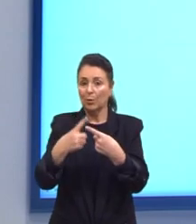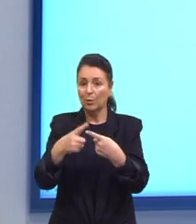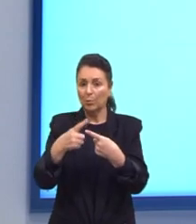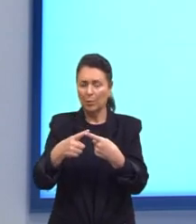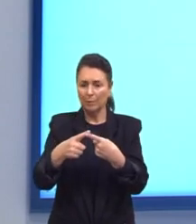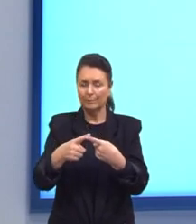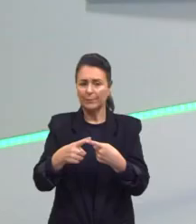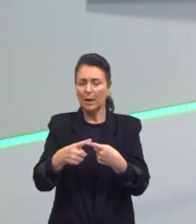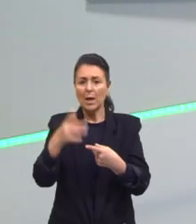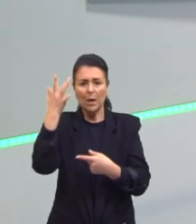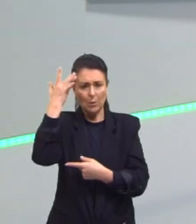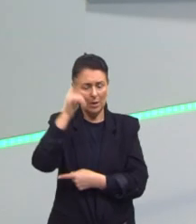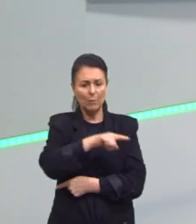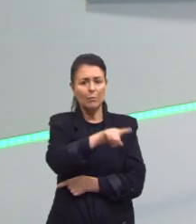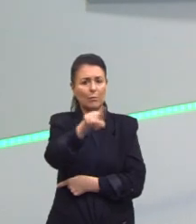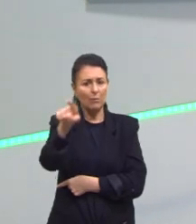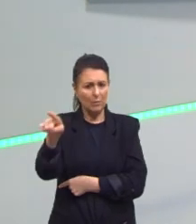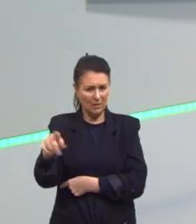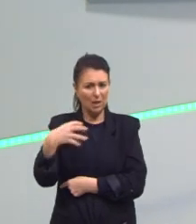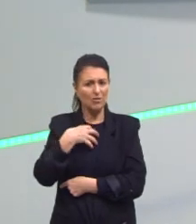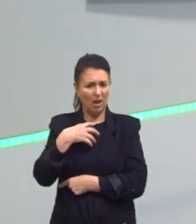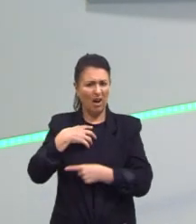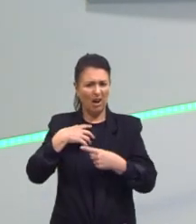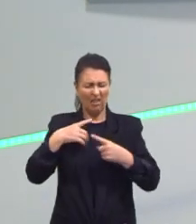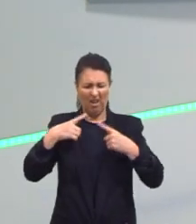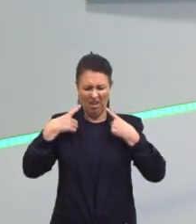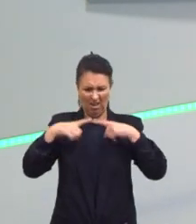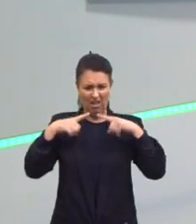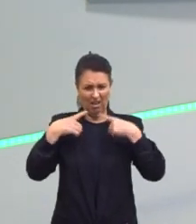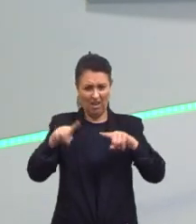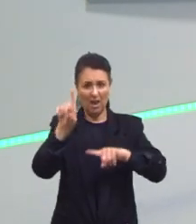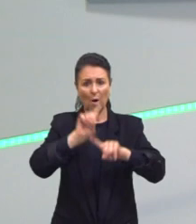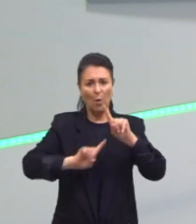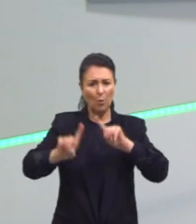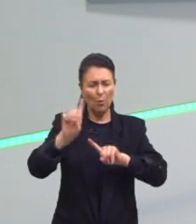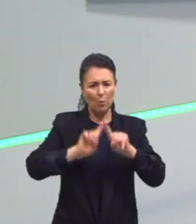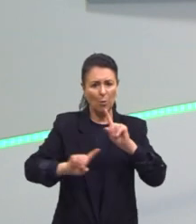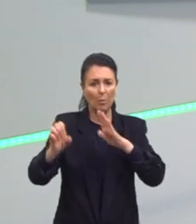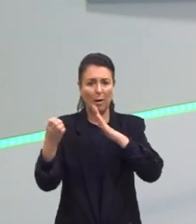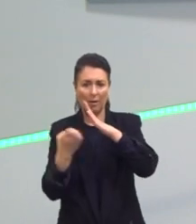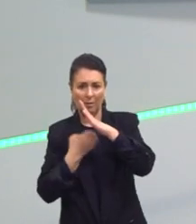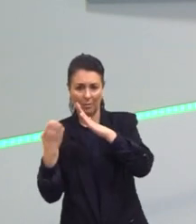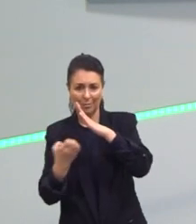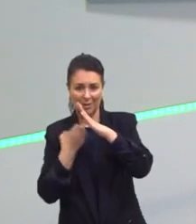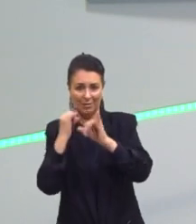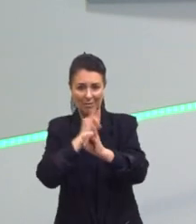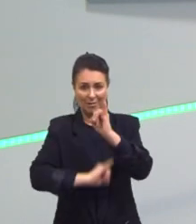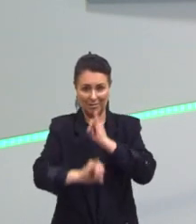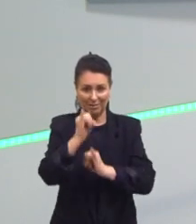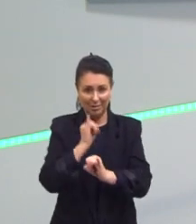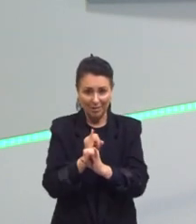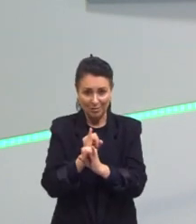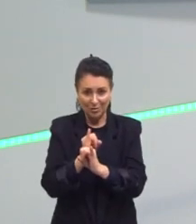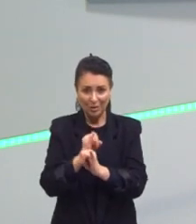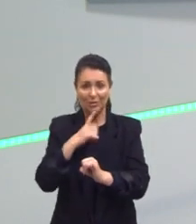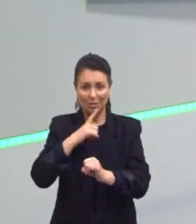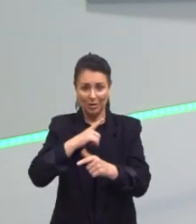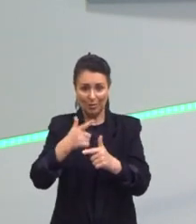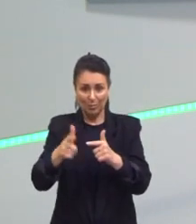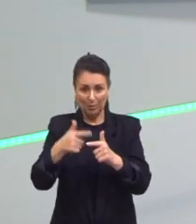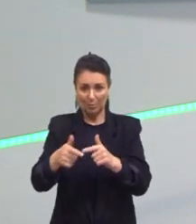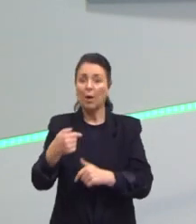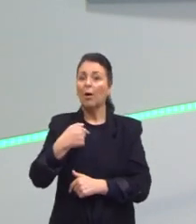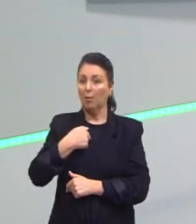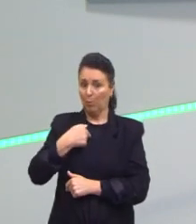Não sei se vocês Já tiveram A situação De reclamar De uma Empresa Na internet Se vocês Já passaram Por isso Mas eu já